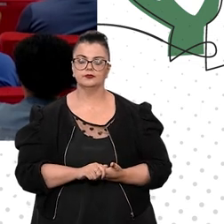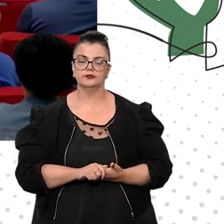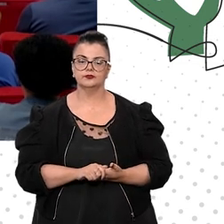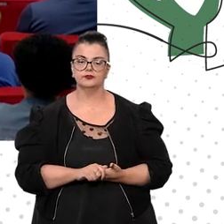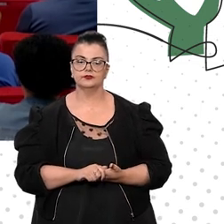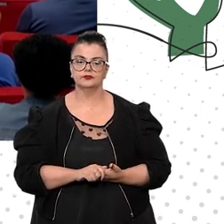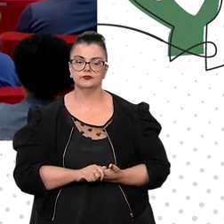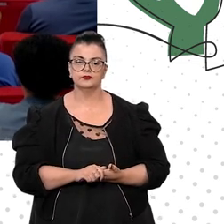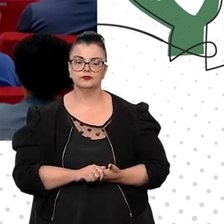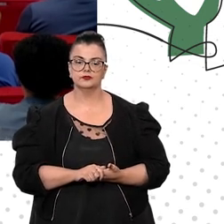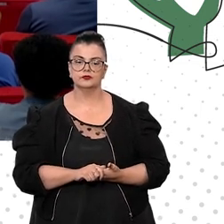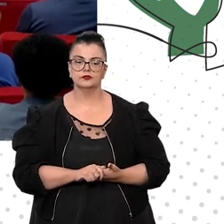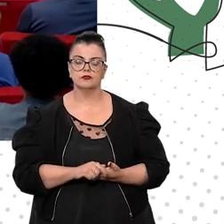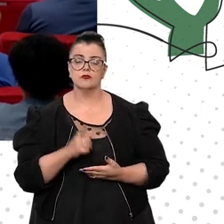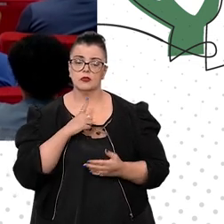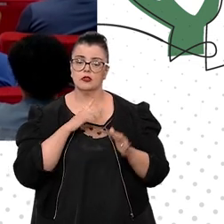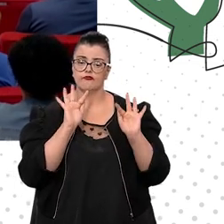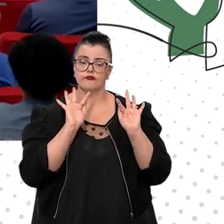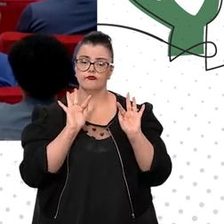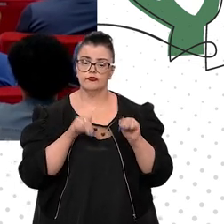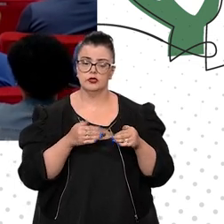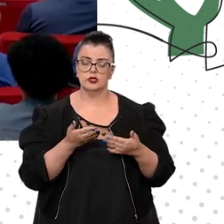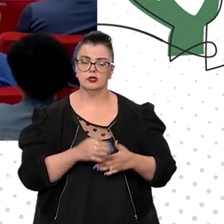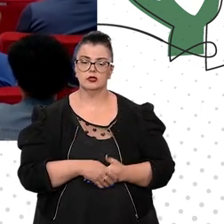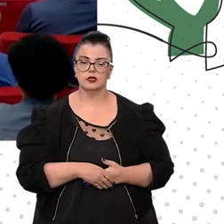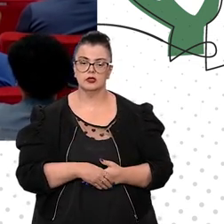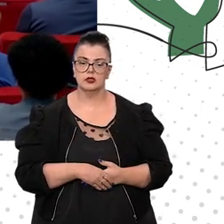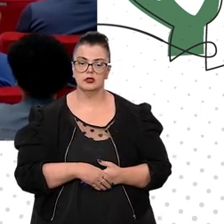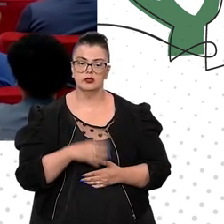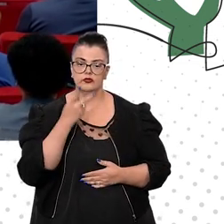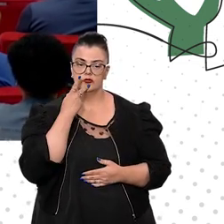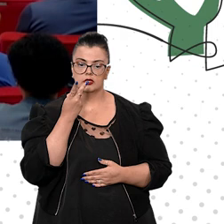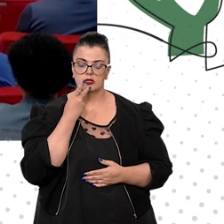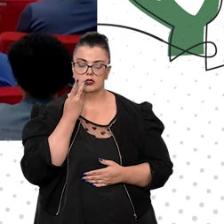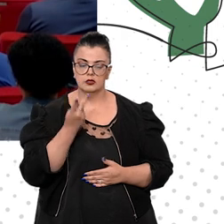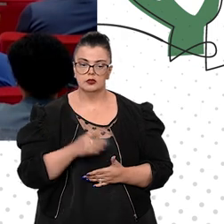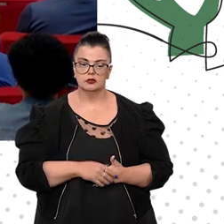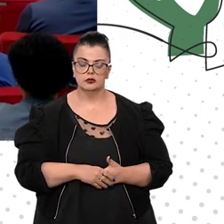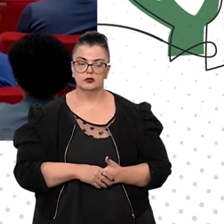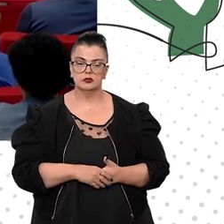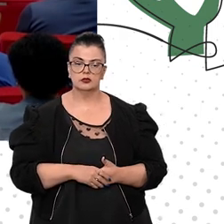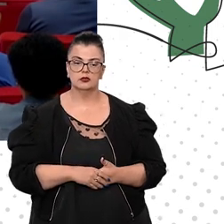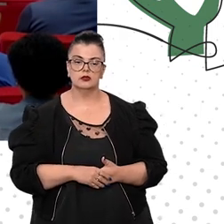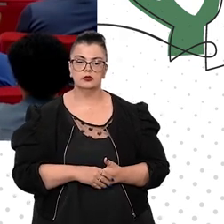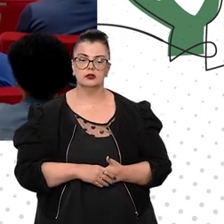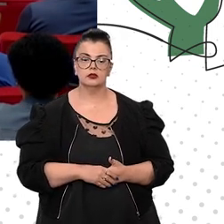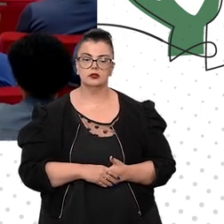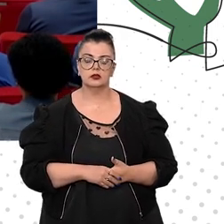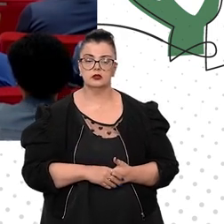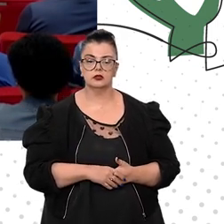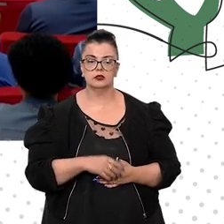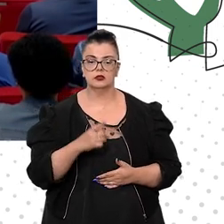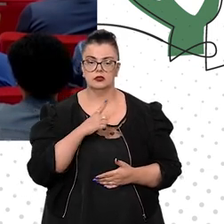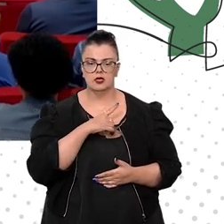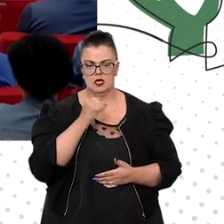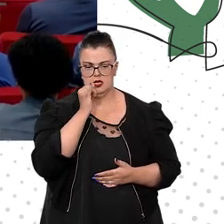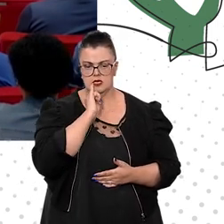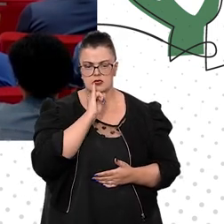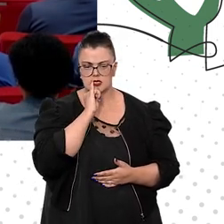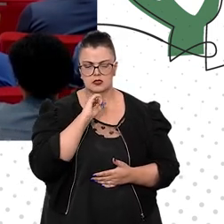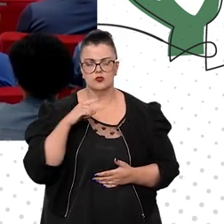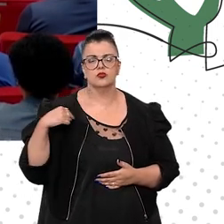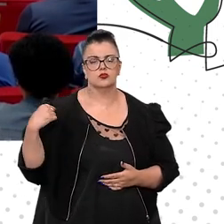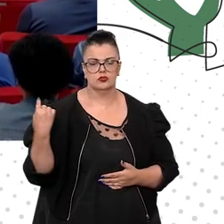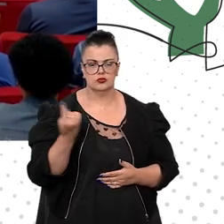Eu finalizo dizendo que este exemplo que nós temos